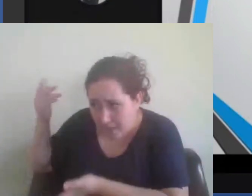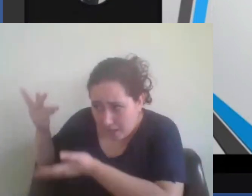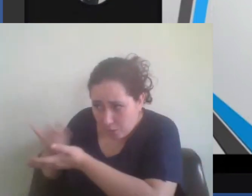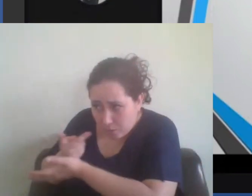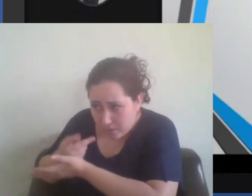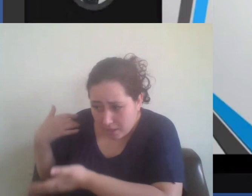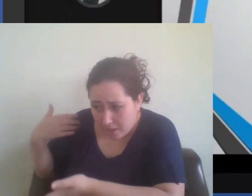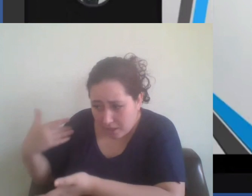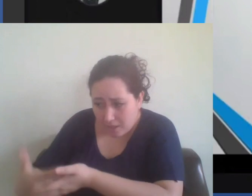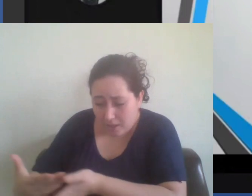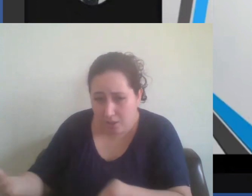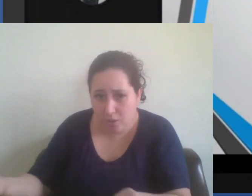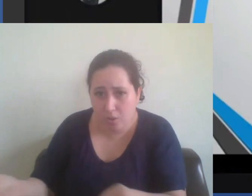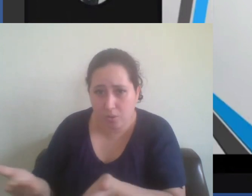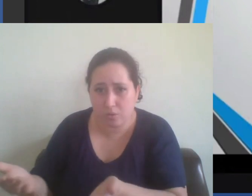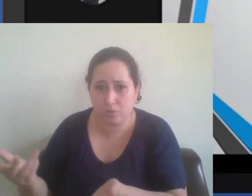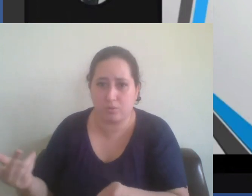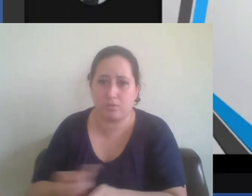o próximo